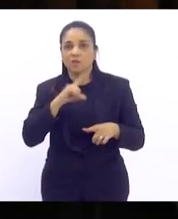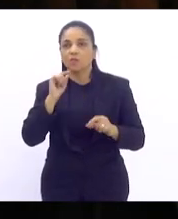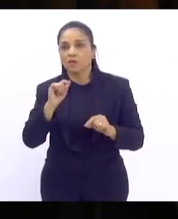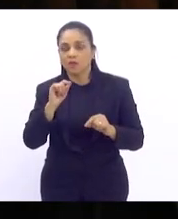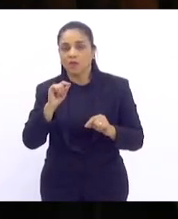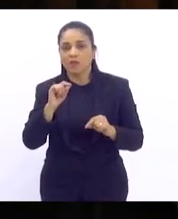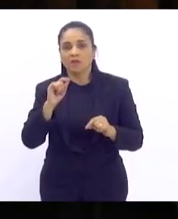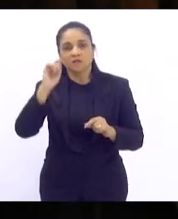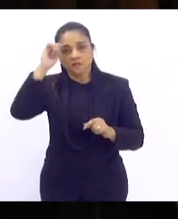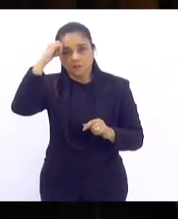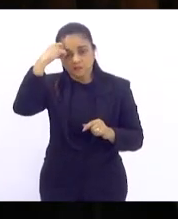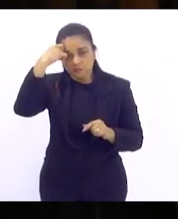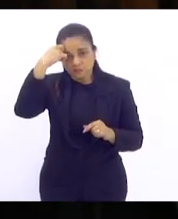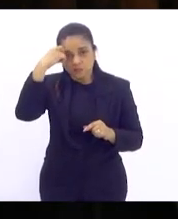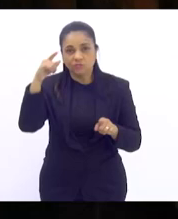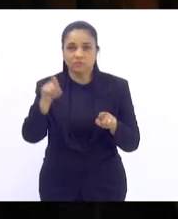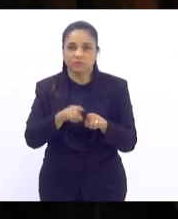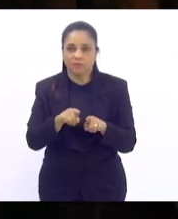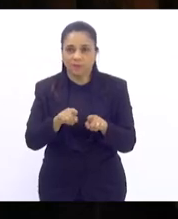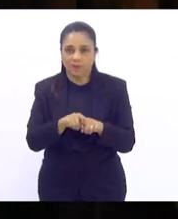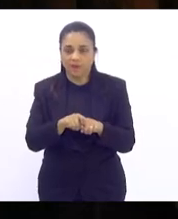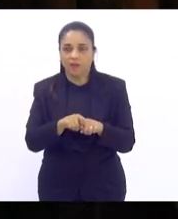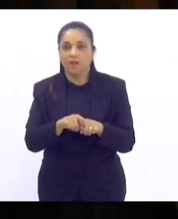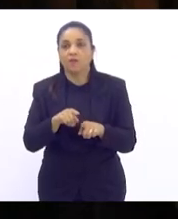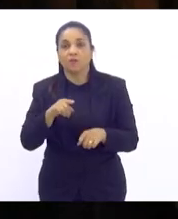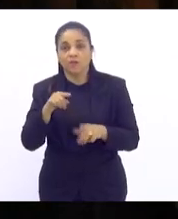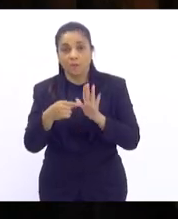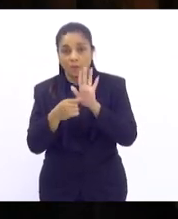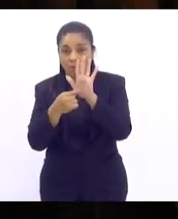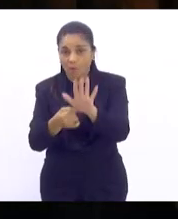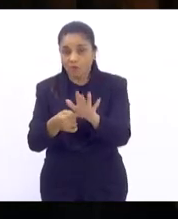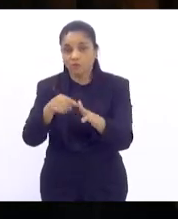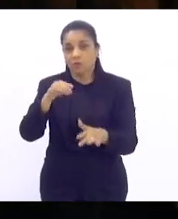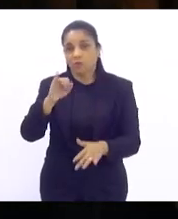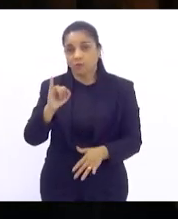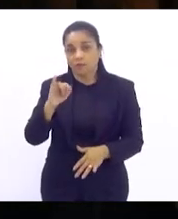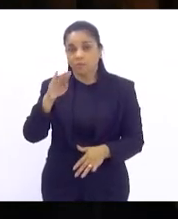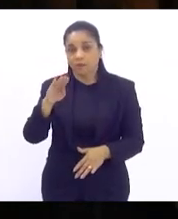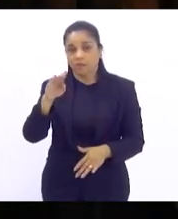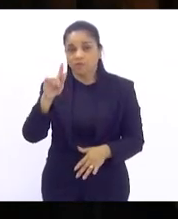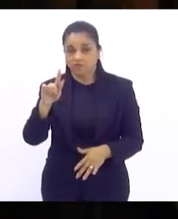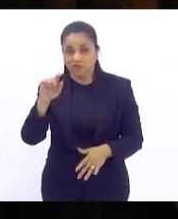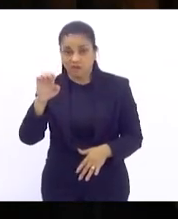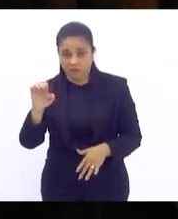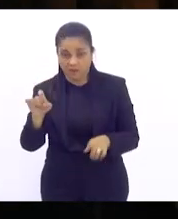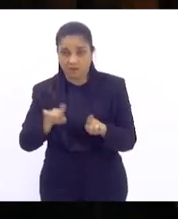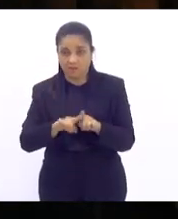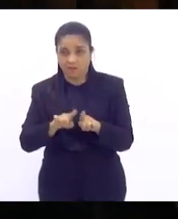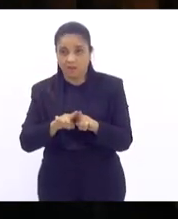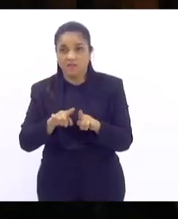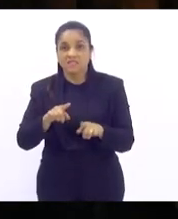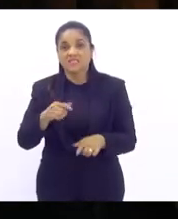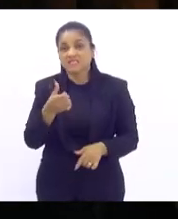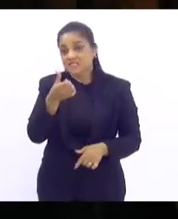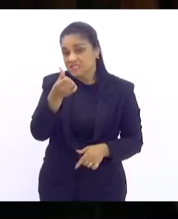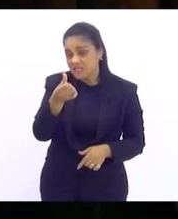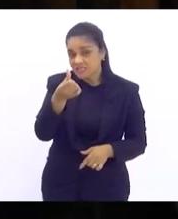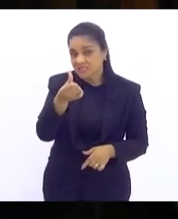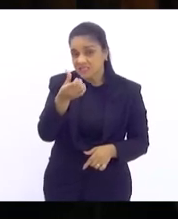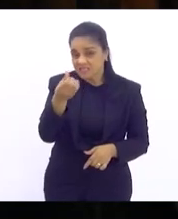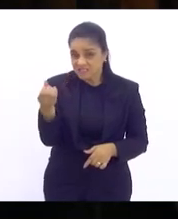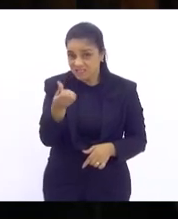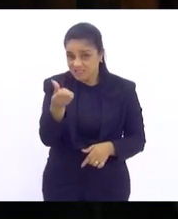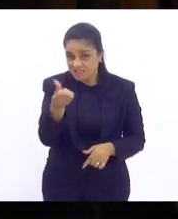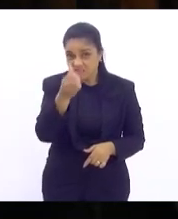da negritude, também como aponta o IBGE. De uma categoria de seis milhões, cerca de 66% são